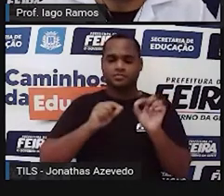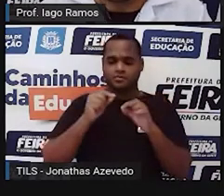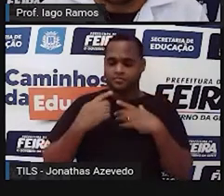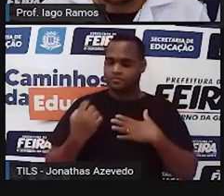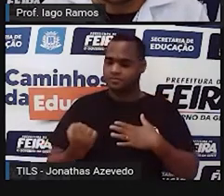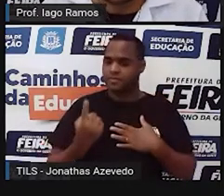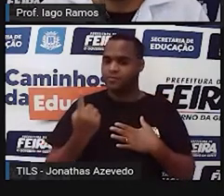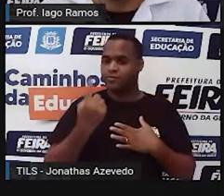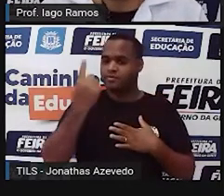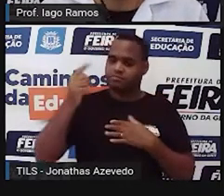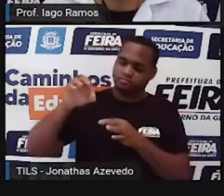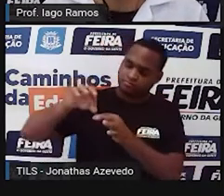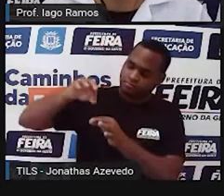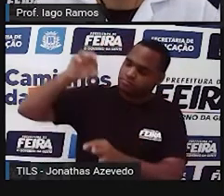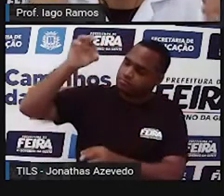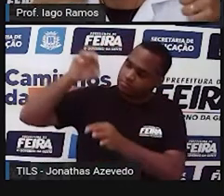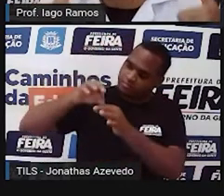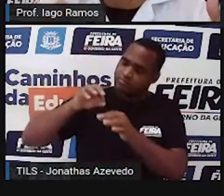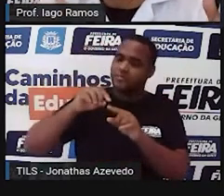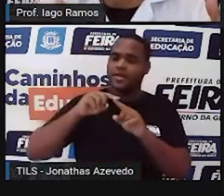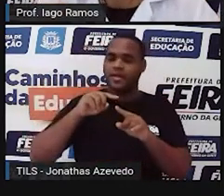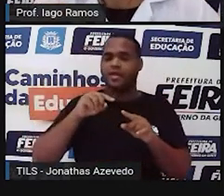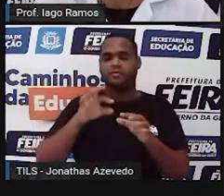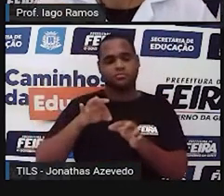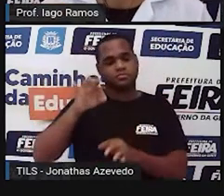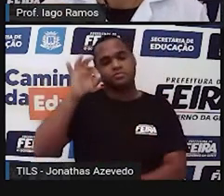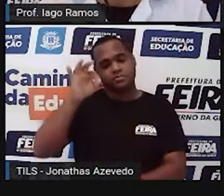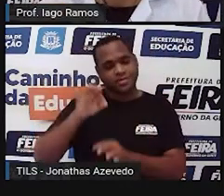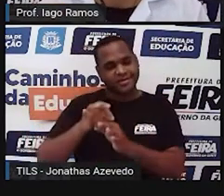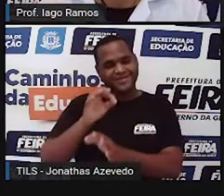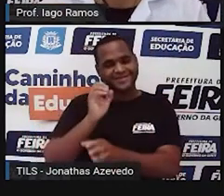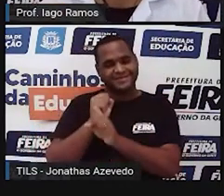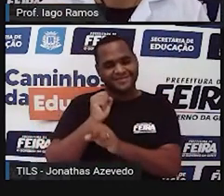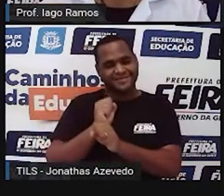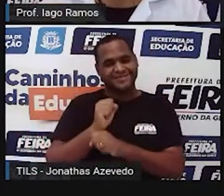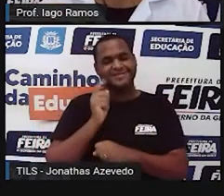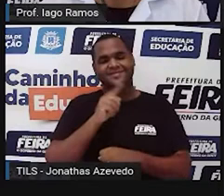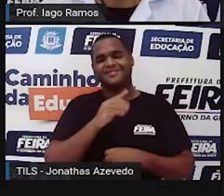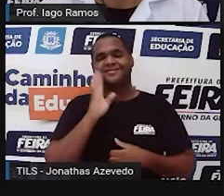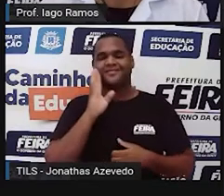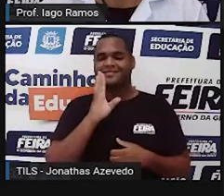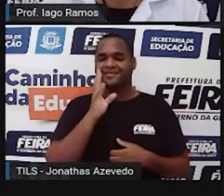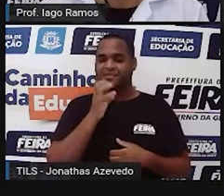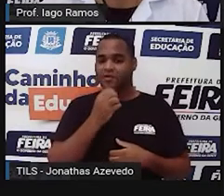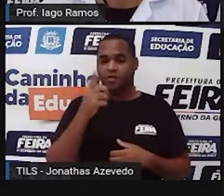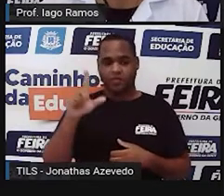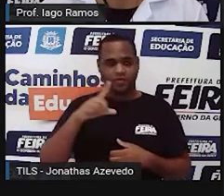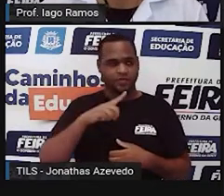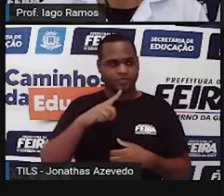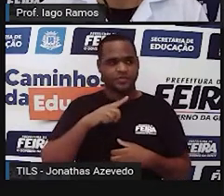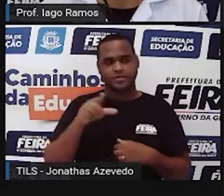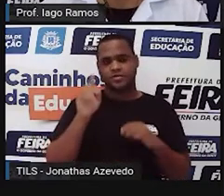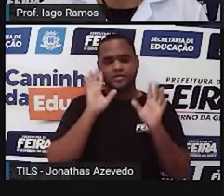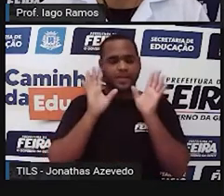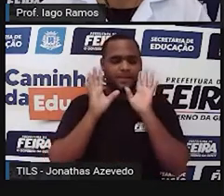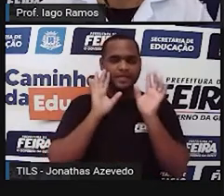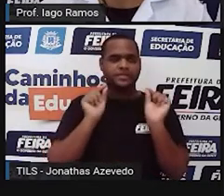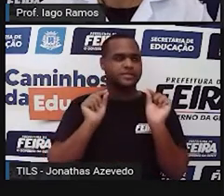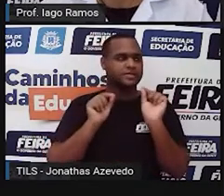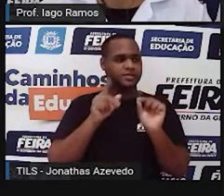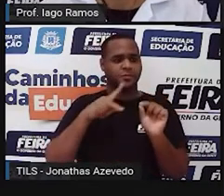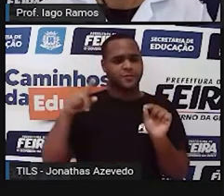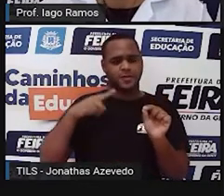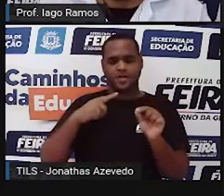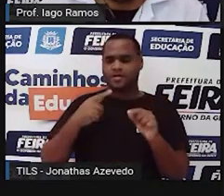altura, a sua altura é uma medida? Que legal! Quer ver? tem mais. Você pode ter pensado assim, professor, o meu